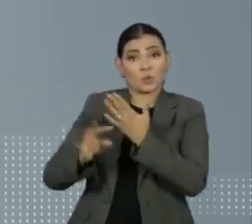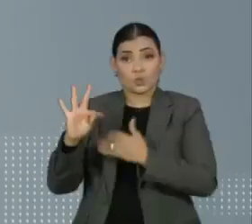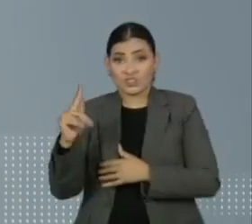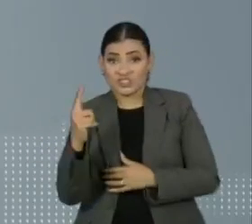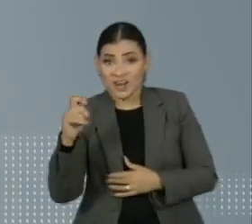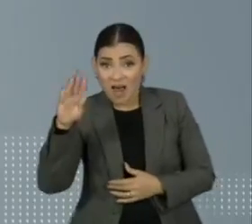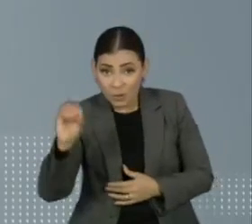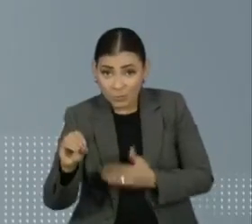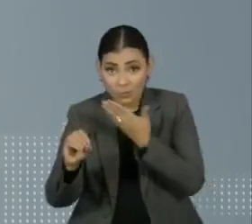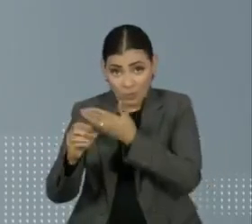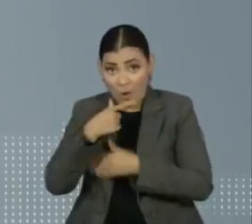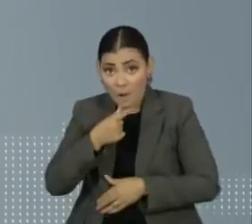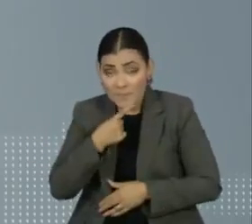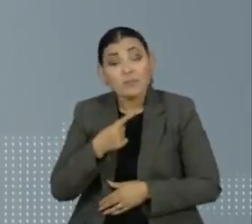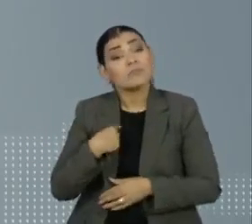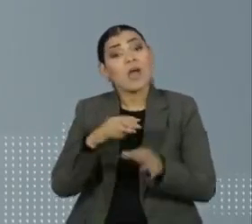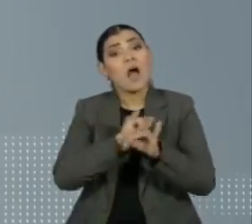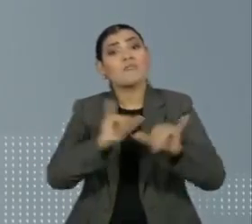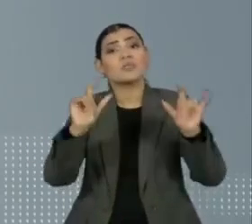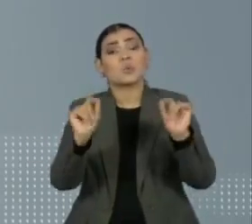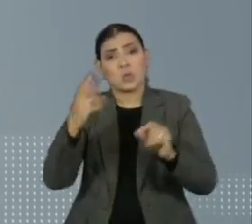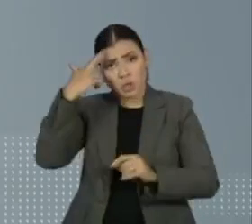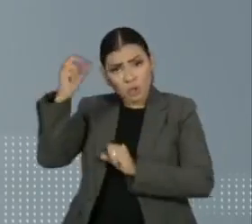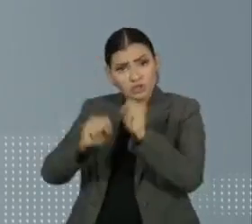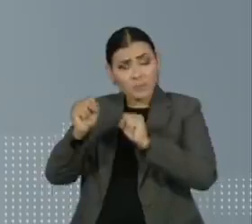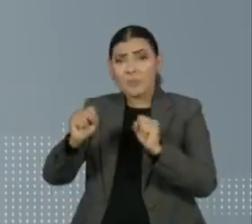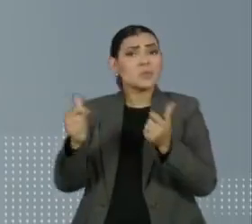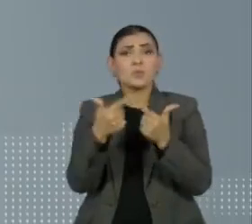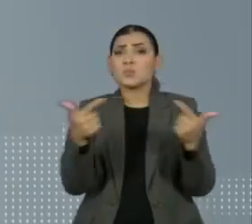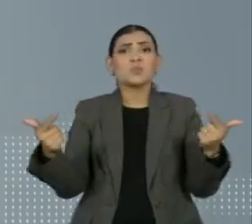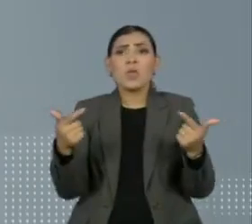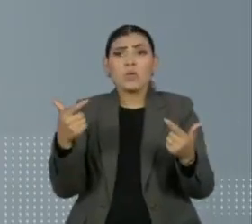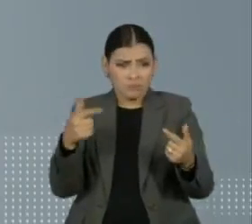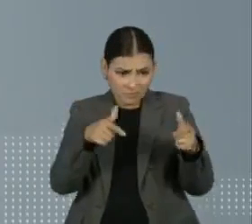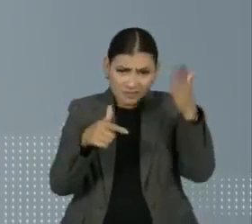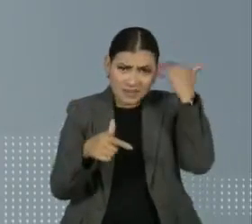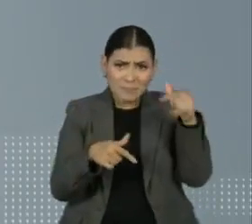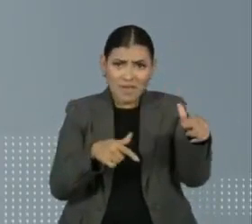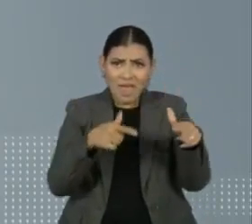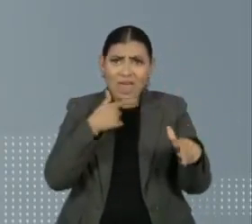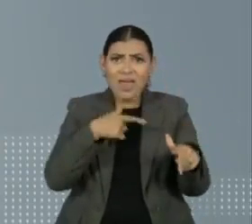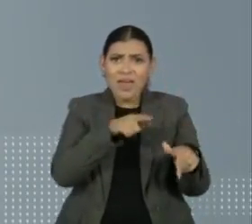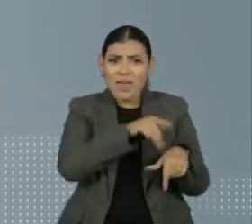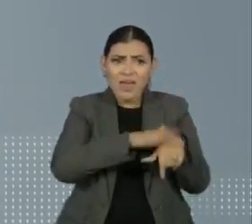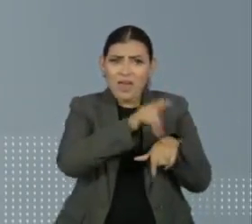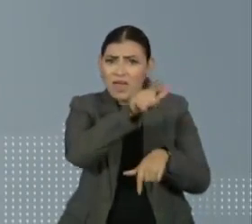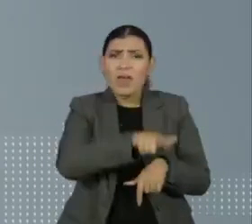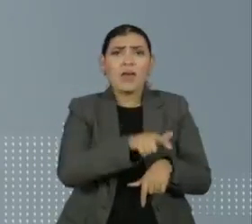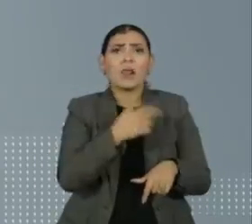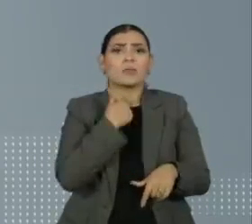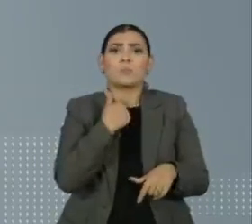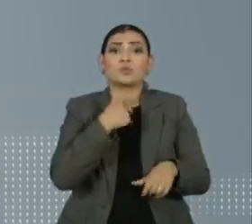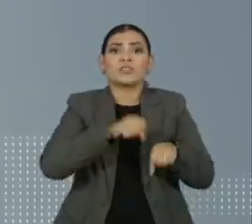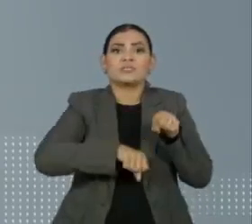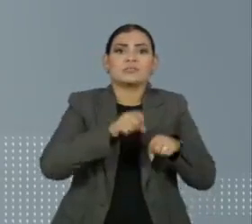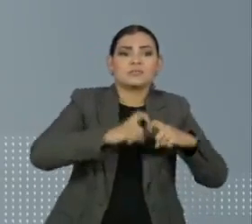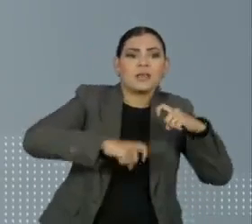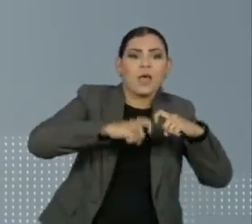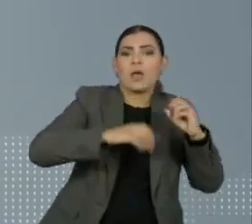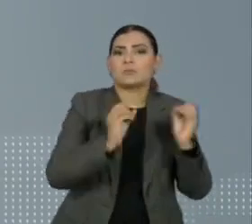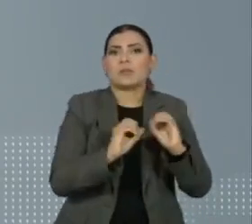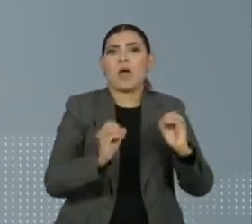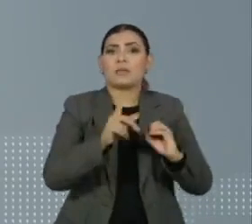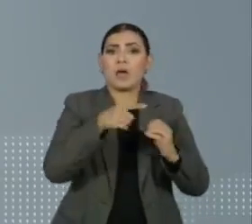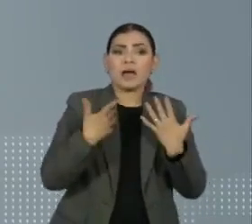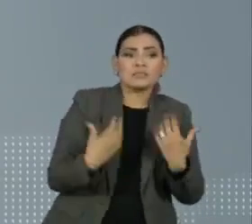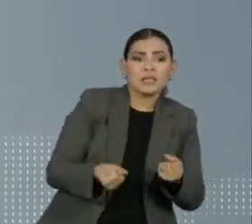Tiago Carriço de Oliveira, afirmou que o empresário não tinha como saber que Mariana não tinha condições de consentir com a